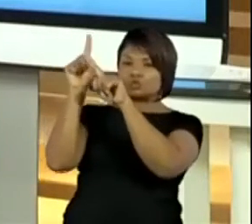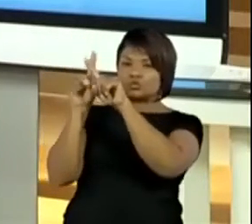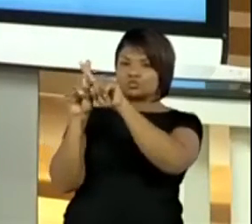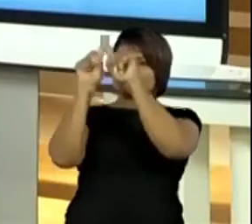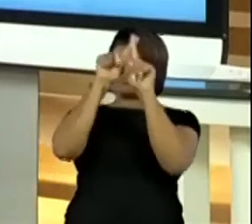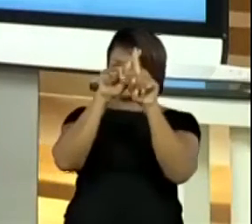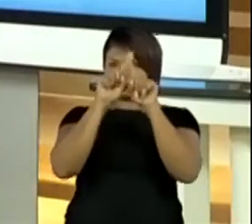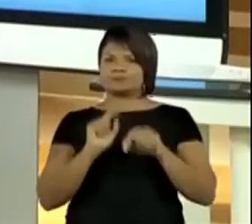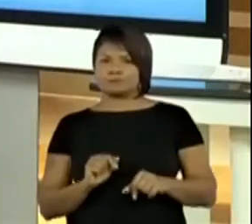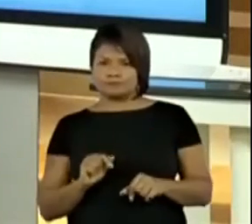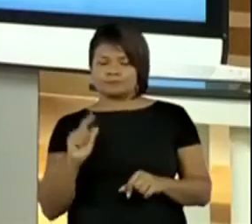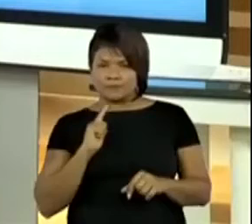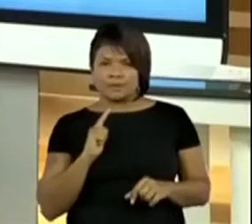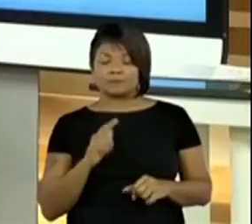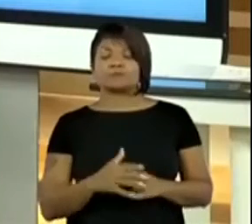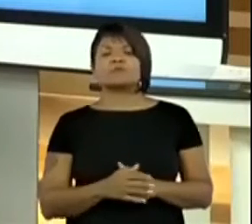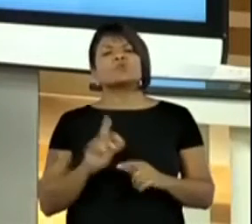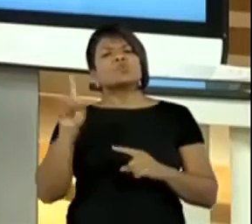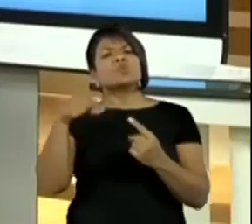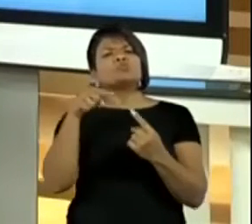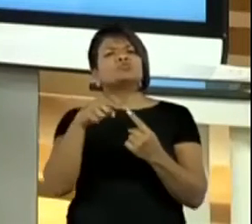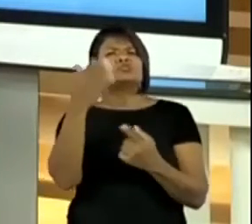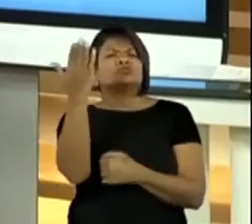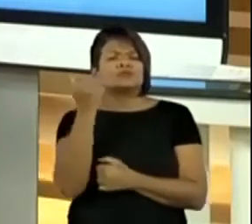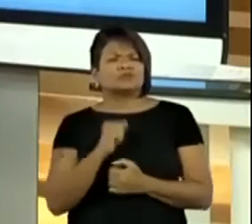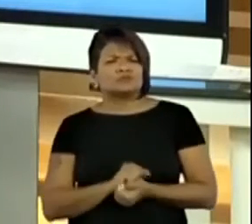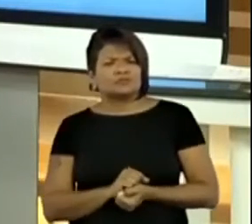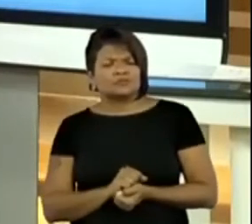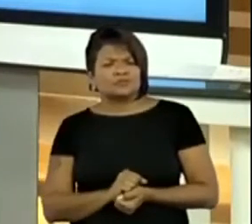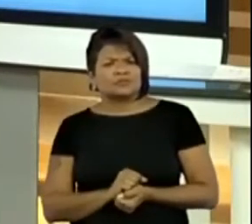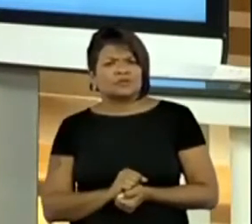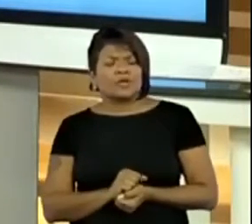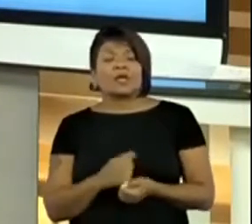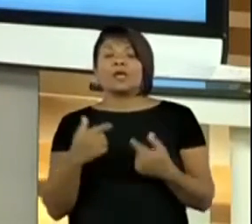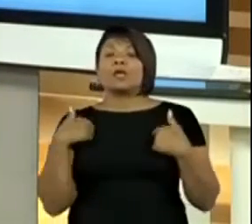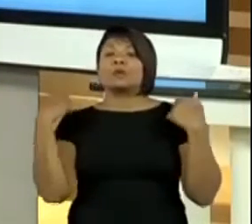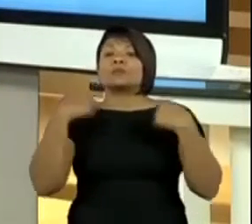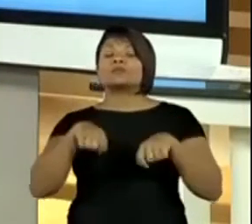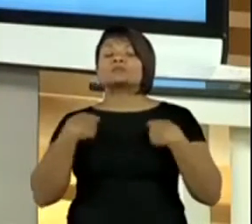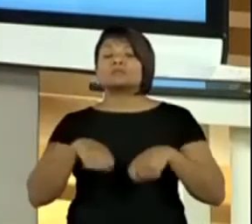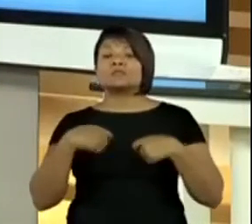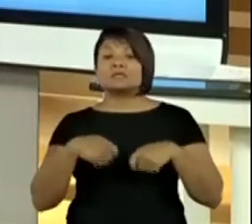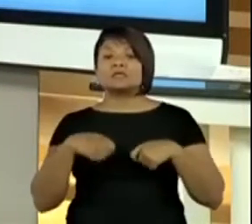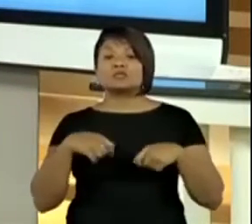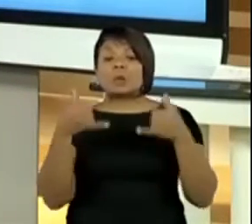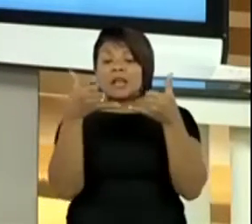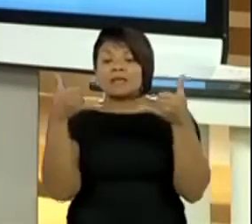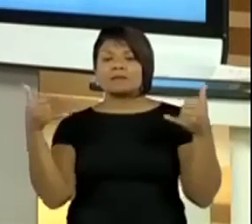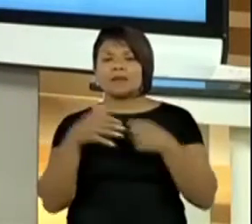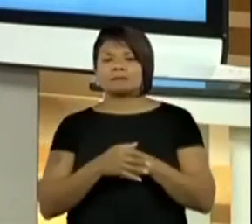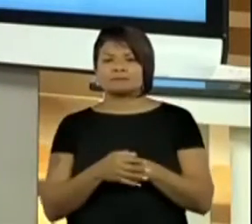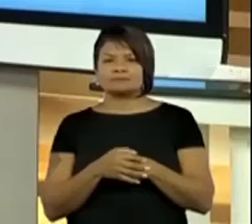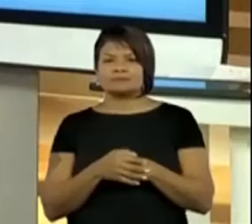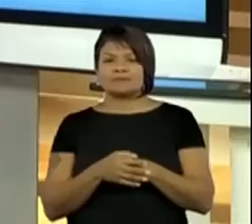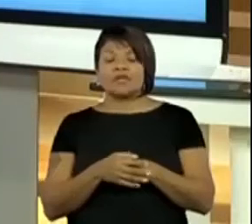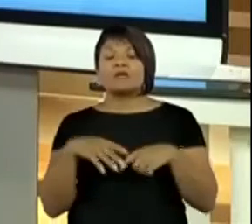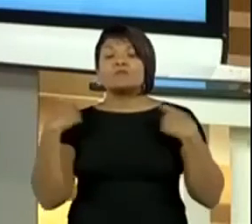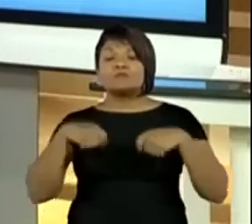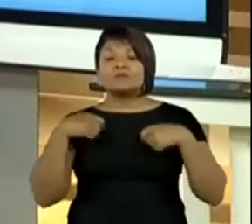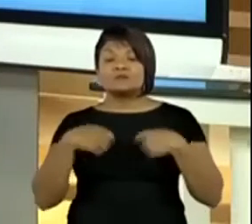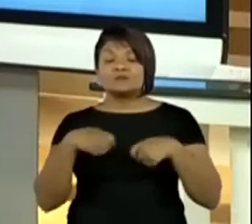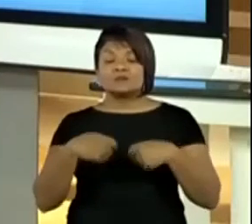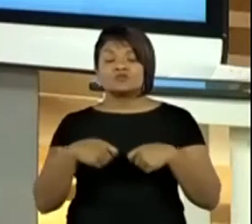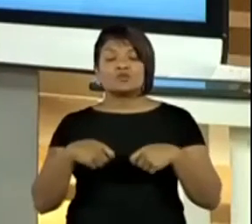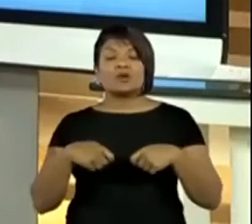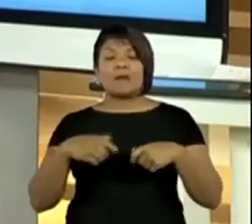O objetivo desse jogo, o que eu tenho que fazer? Eu tenho que fazer uma linha. Eu tenho que fazer com que as peças, elas fiquem numa